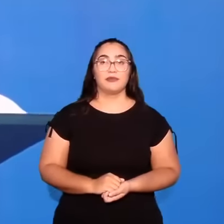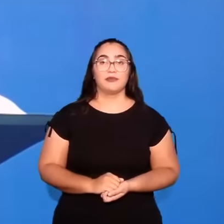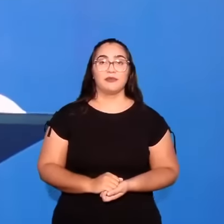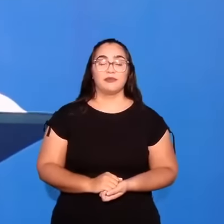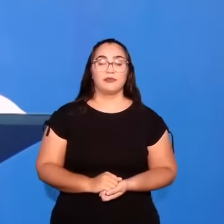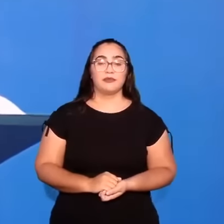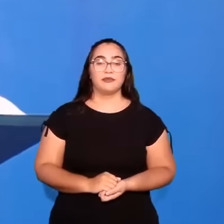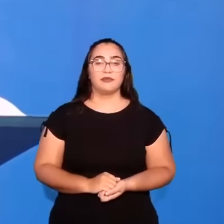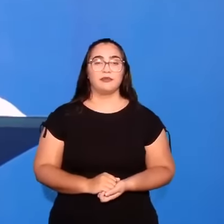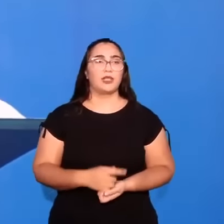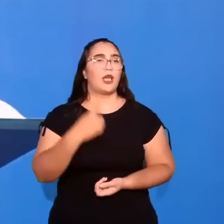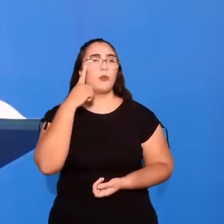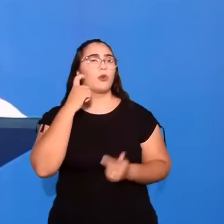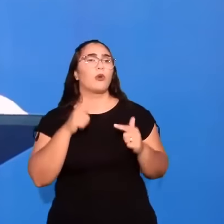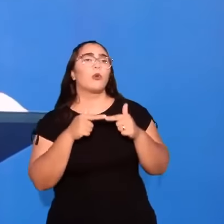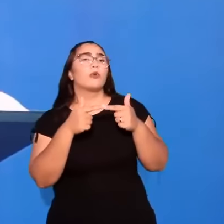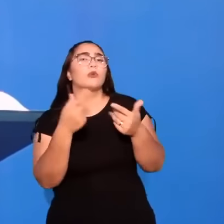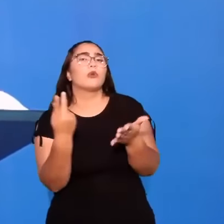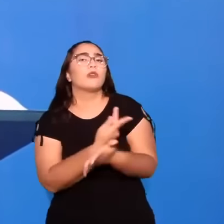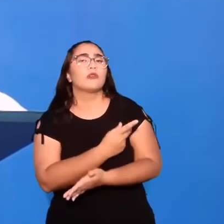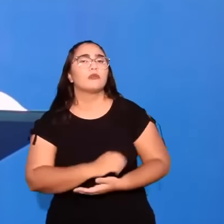Então porquê que está continuando?